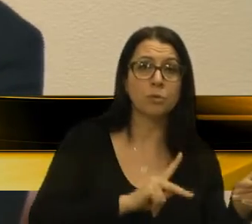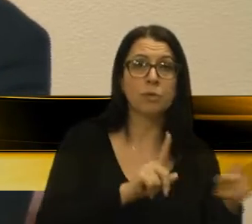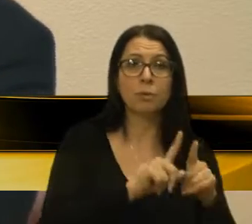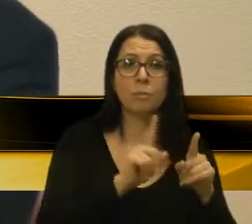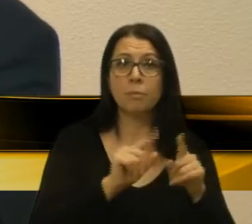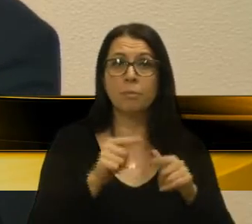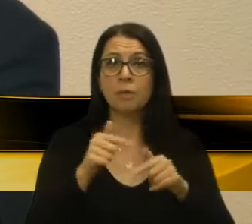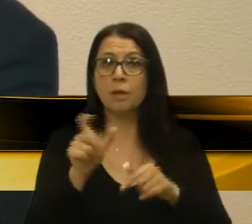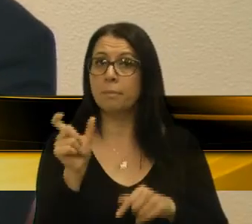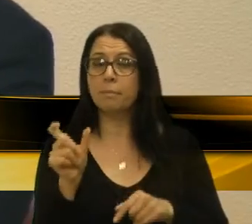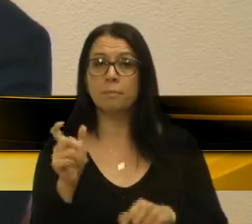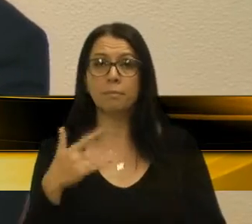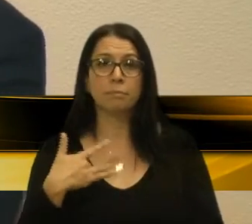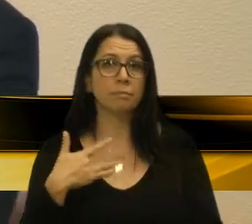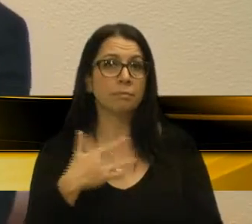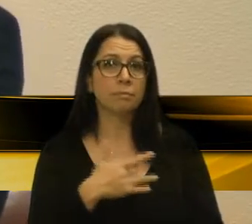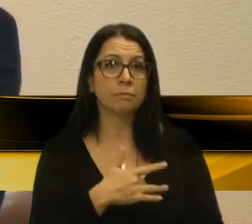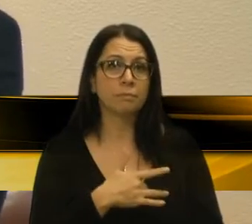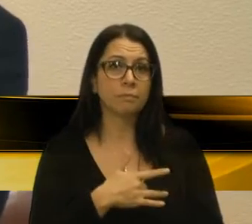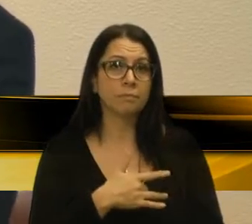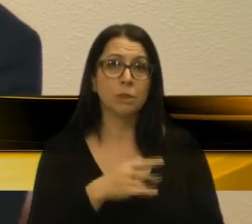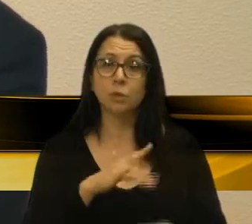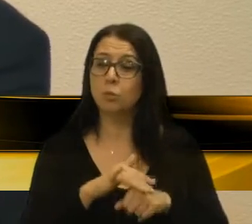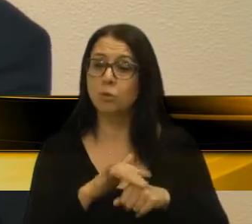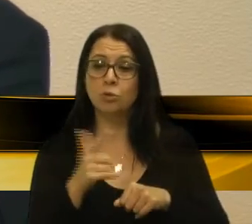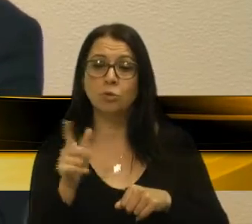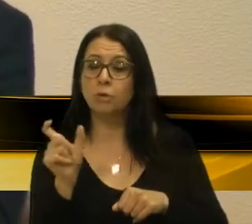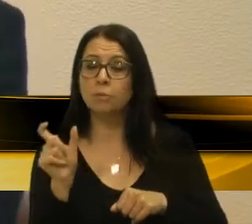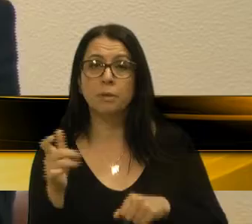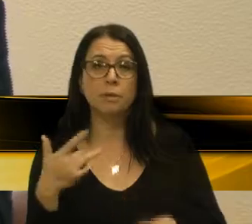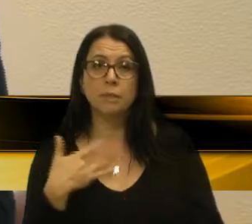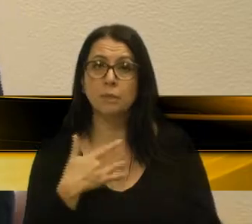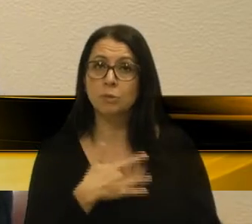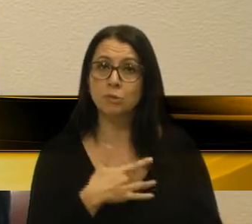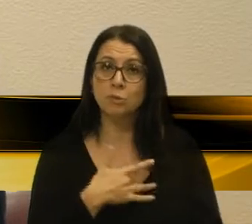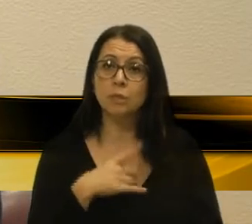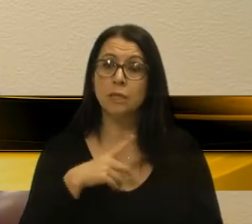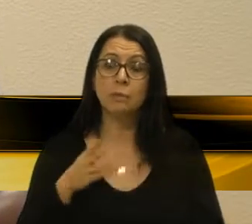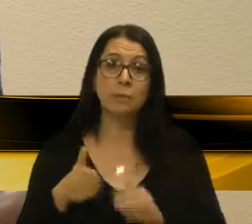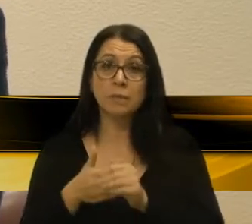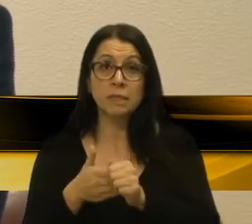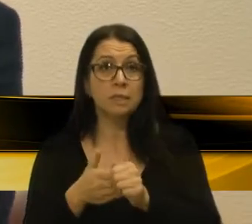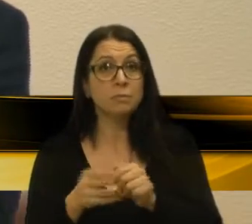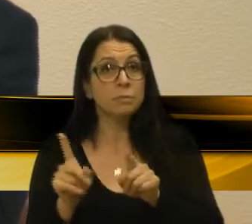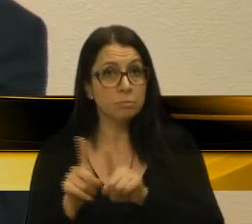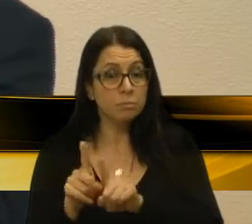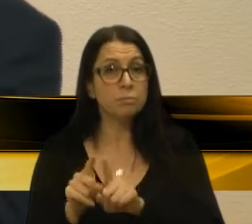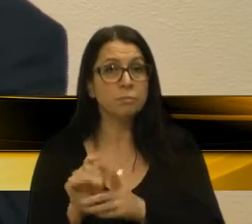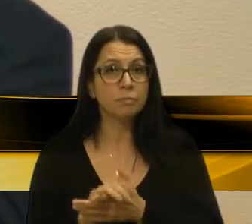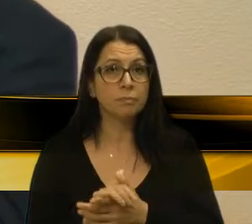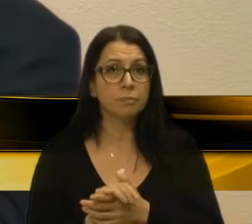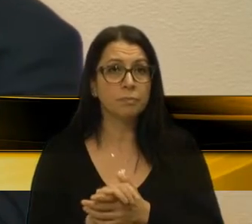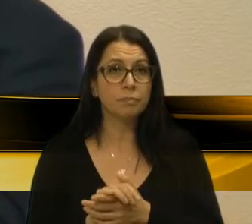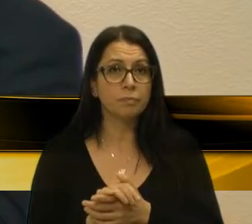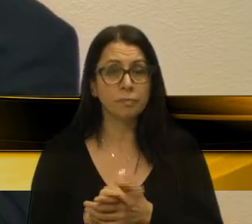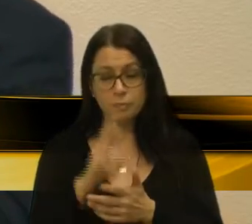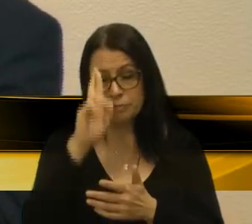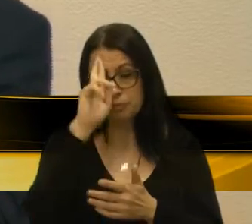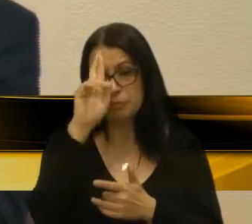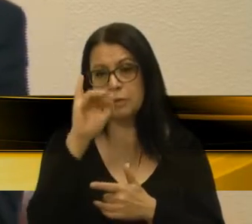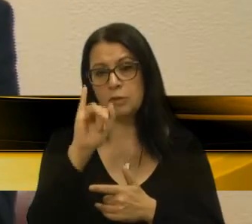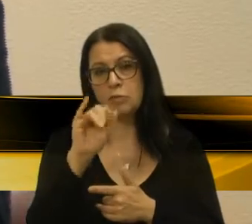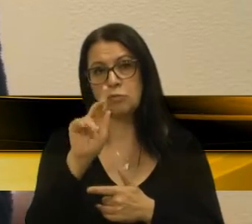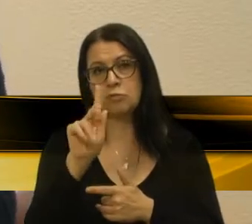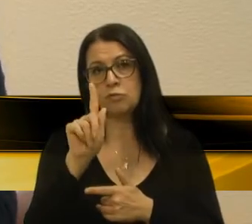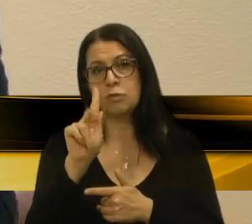não tem plano de saúde. Está doente, não tem plano de saúde e há uma orientação, inclusive, da direção do IGH para